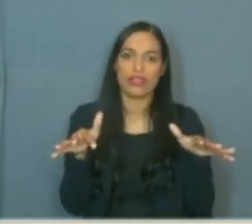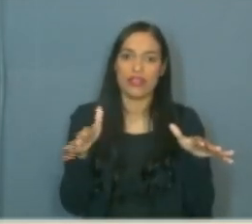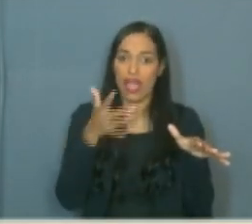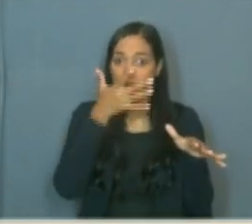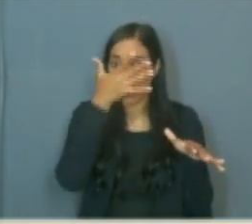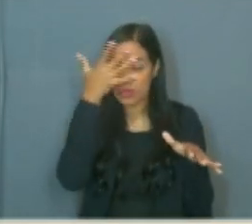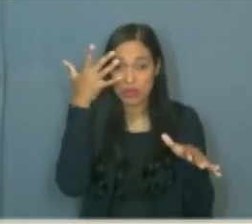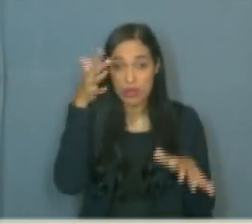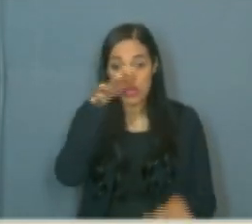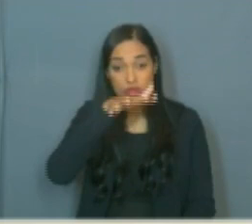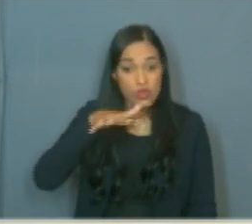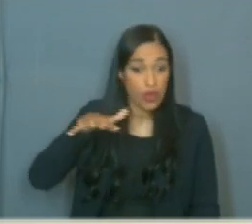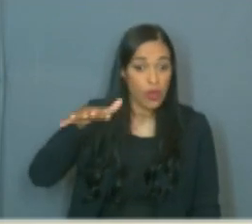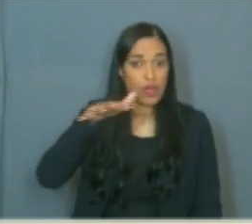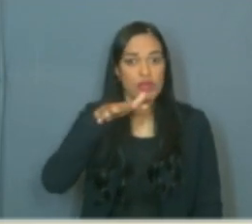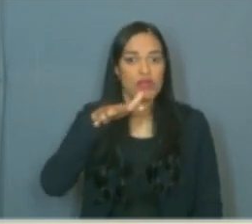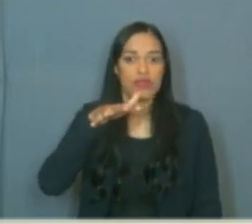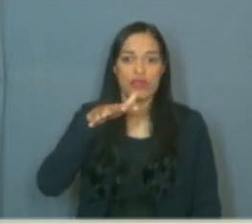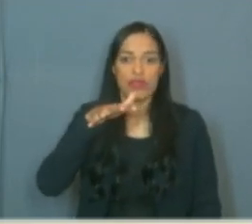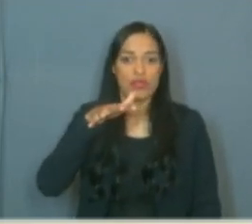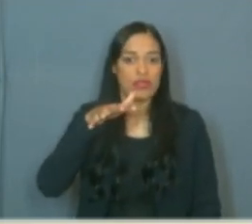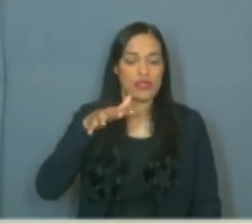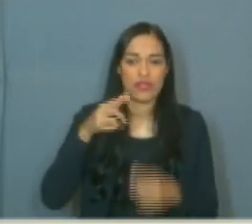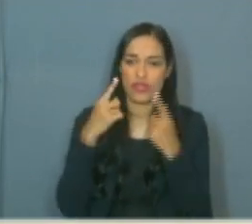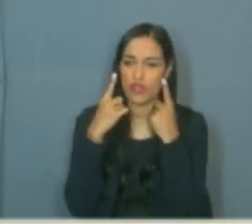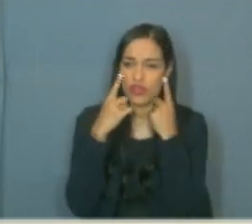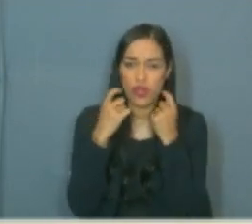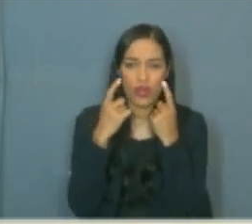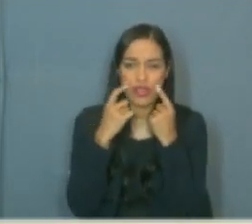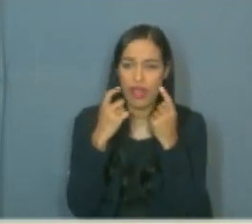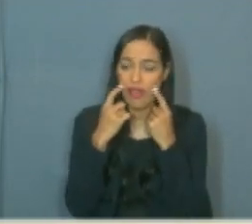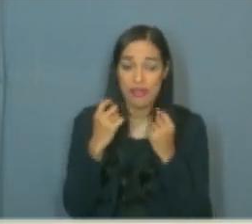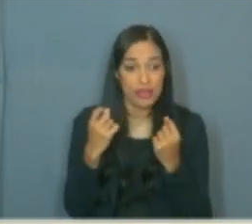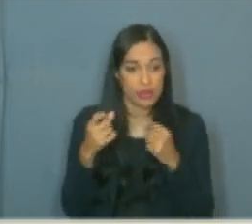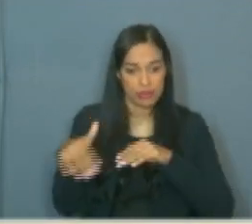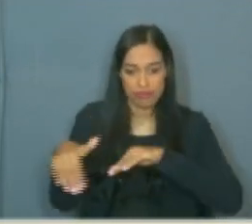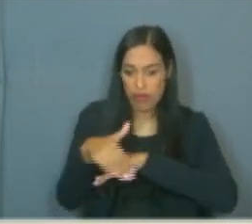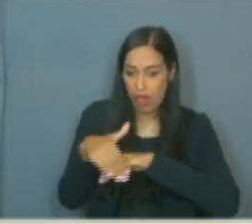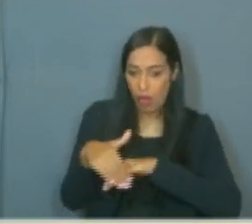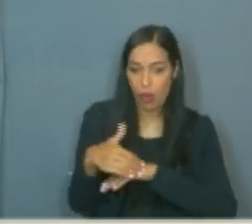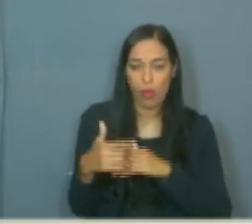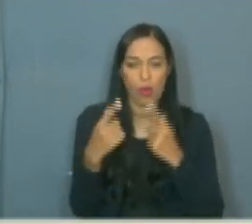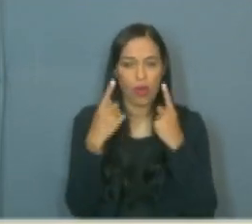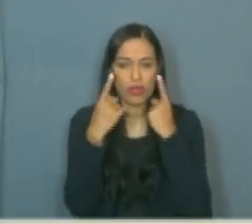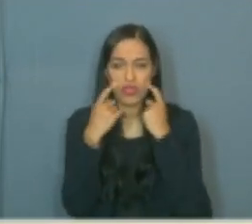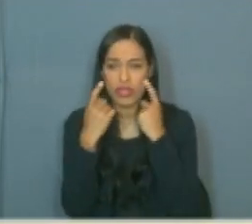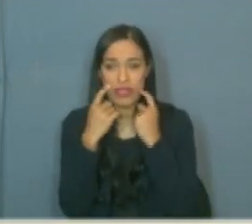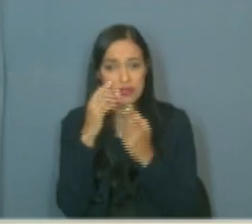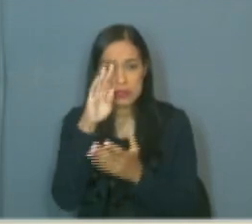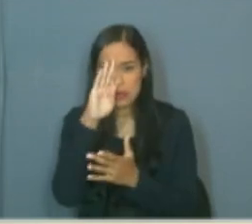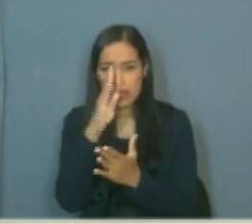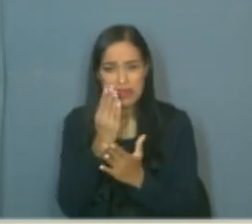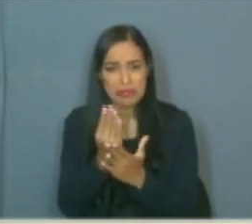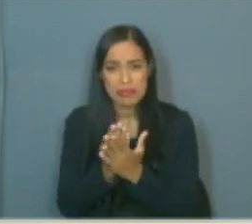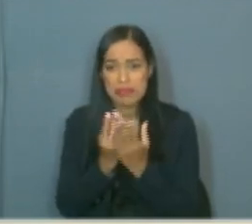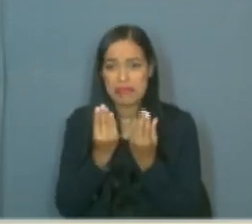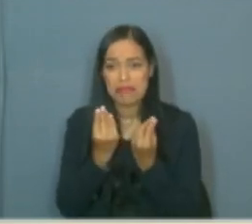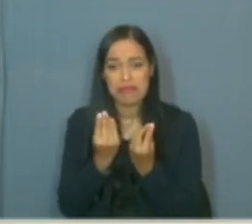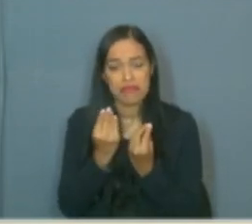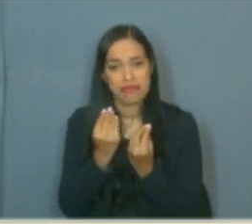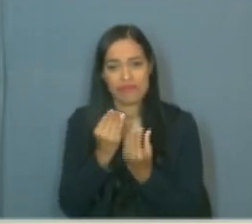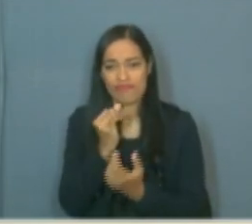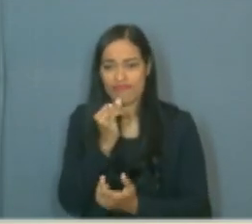pessoas, naquele encontro, choravam no meio da rua, soluçando, de tristeza,